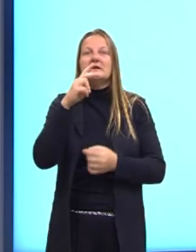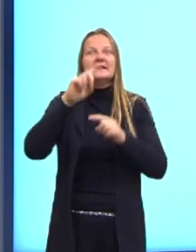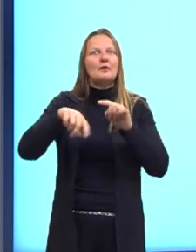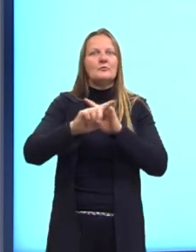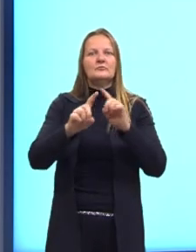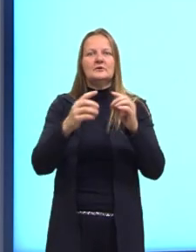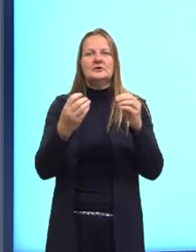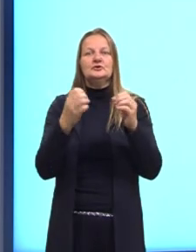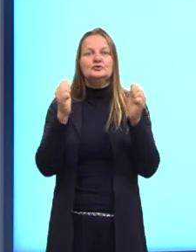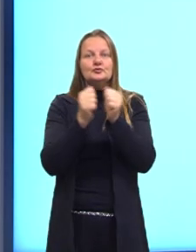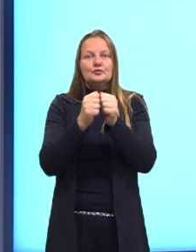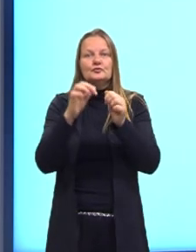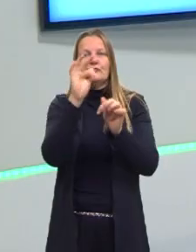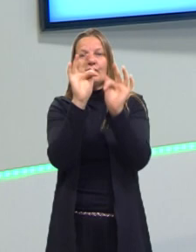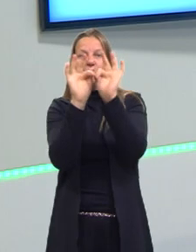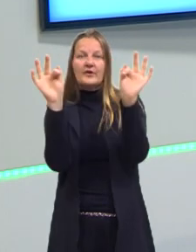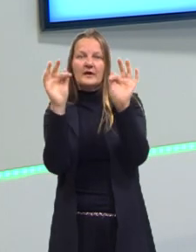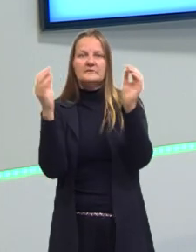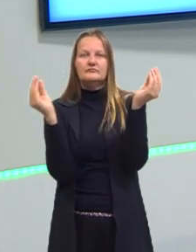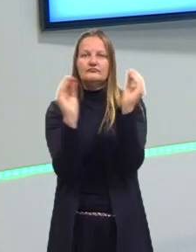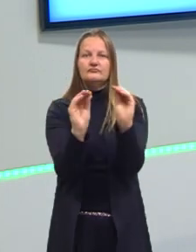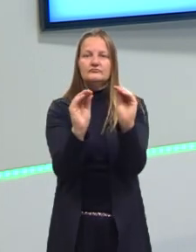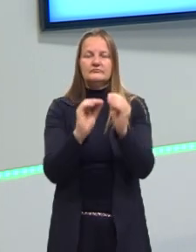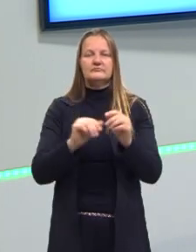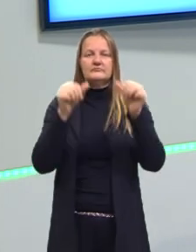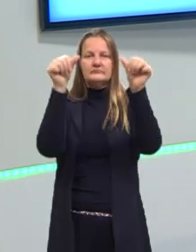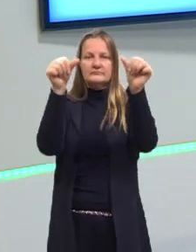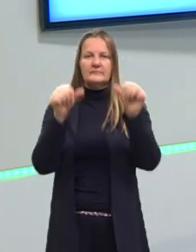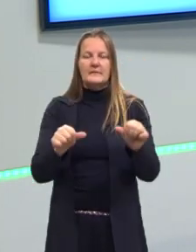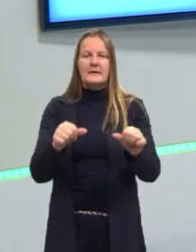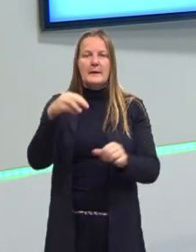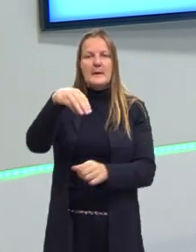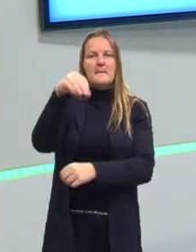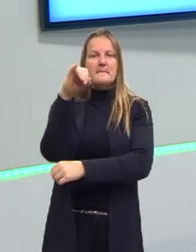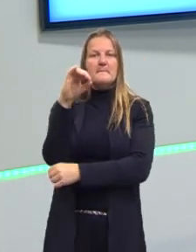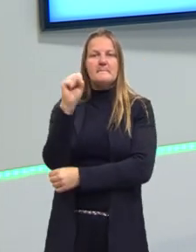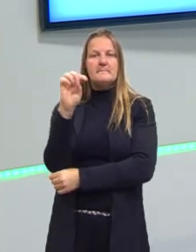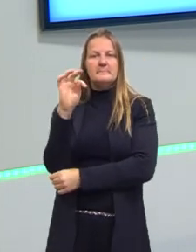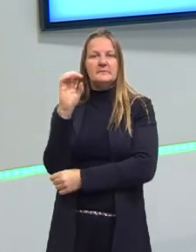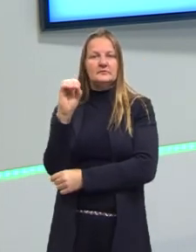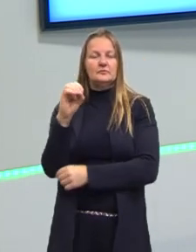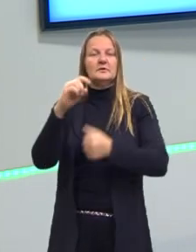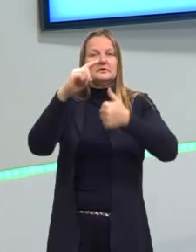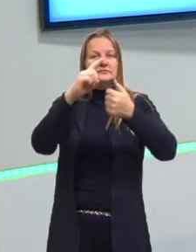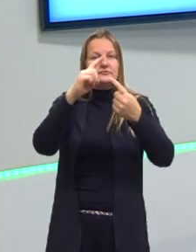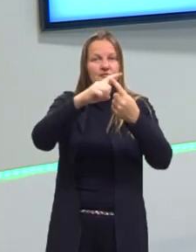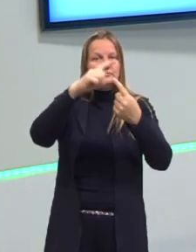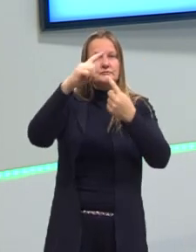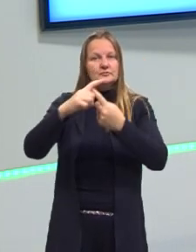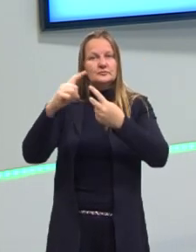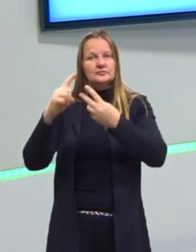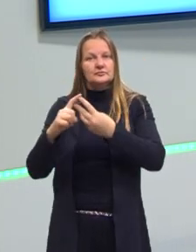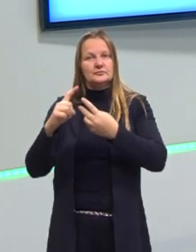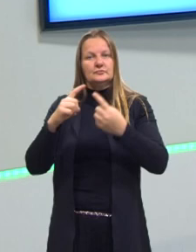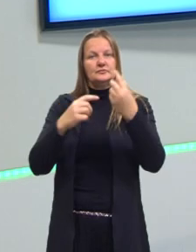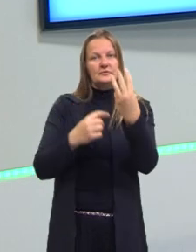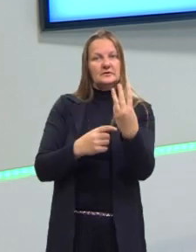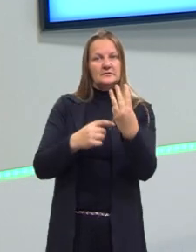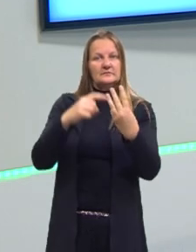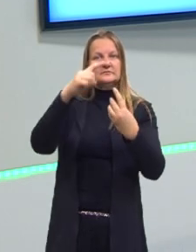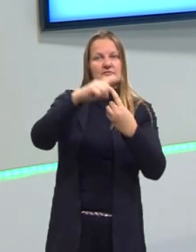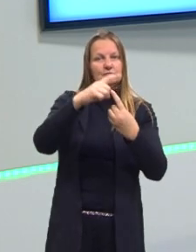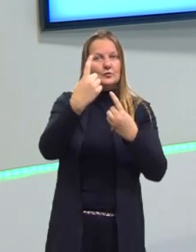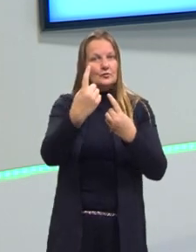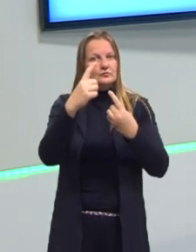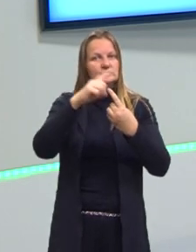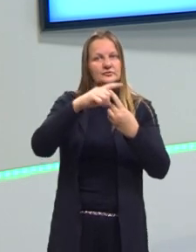Então, nas questões do Enem, a gente vai encontrar os três tipos de linguagem, as três